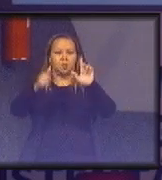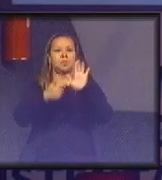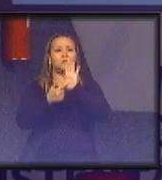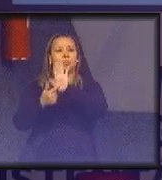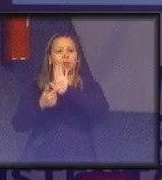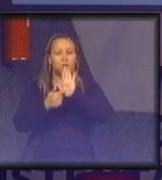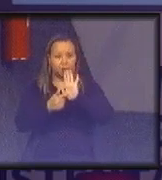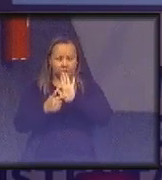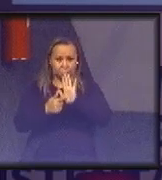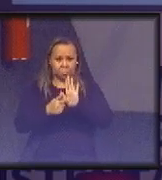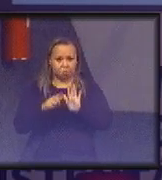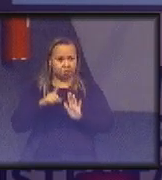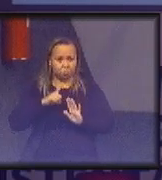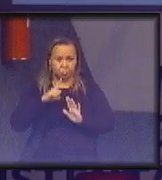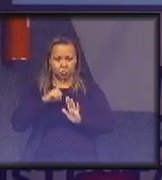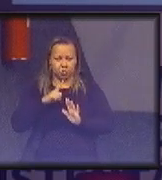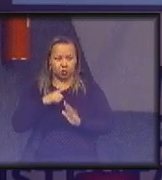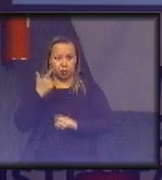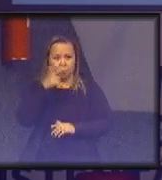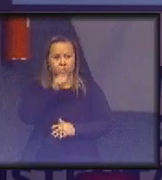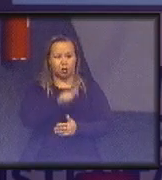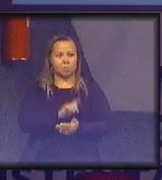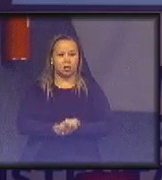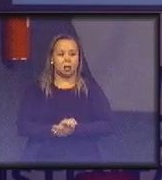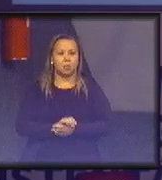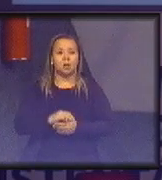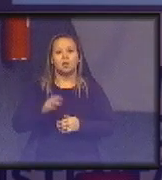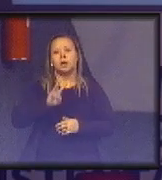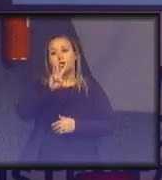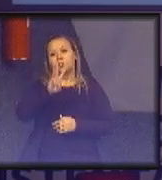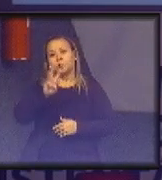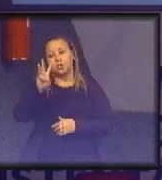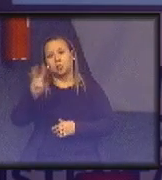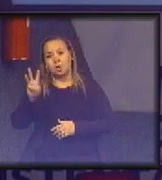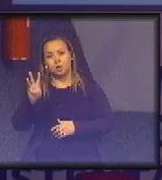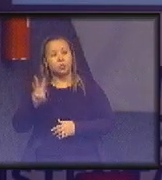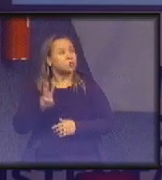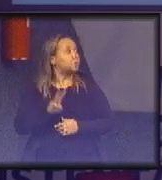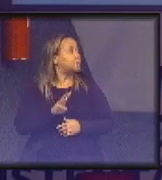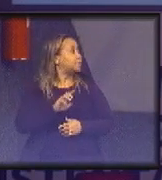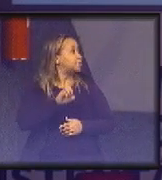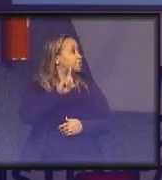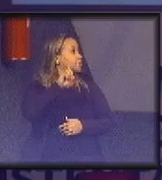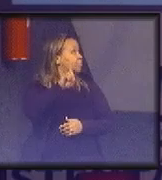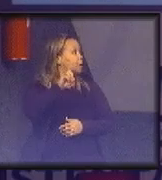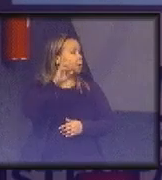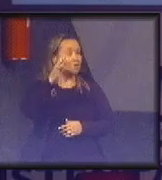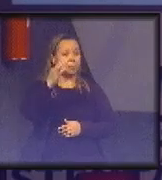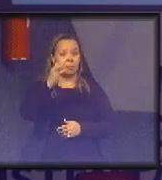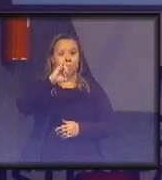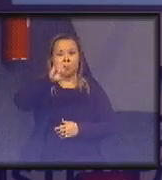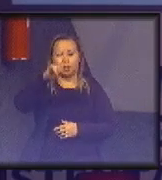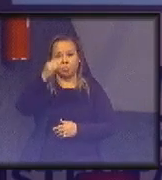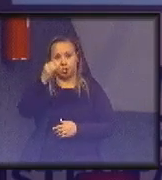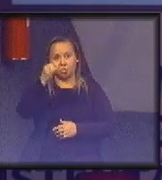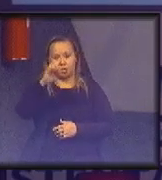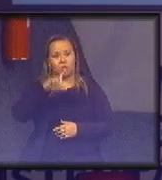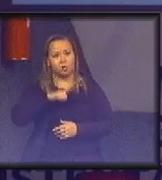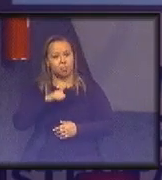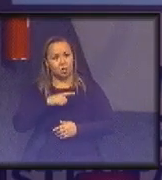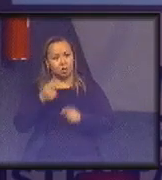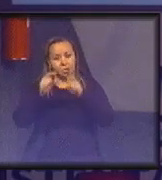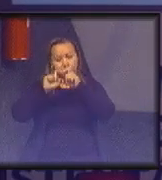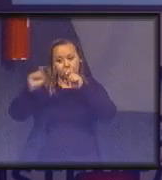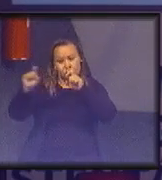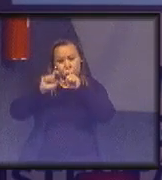maneira que quiserem. Também dentro do site do DPJ, dentro das pesquisas judiciárias, também tem um link que dá acesso